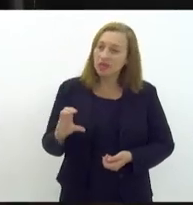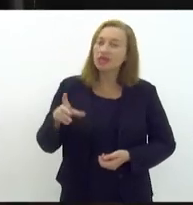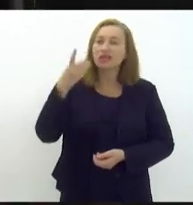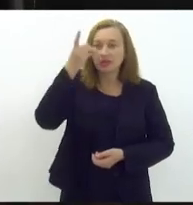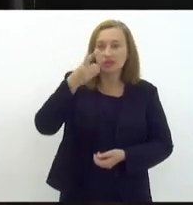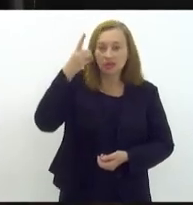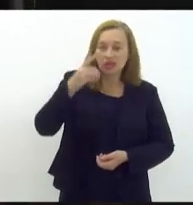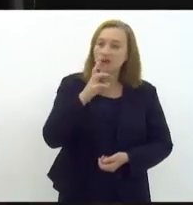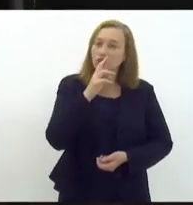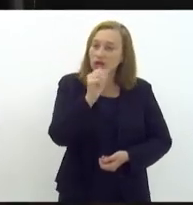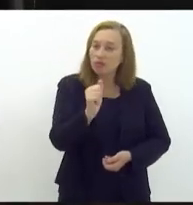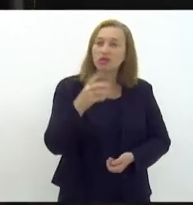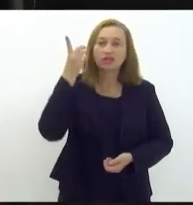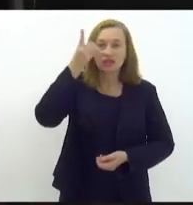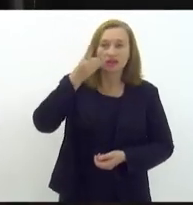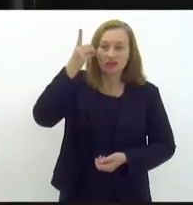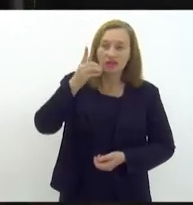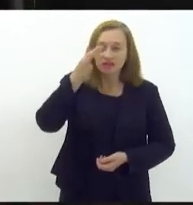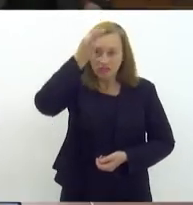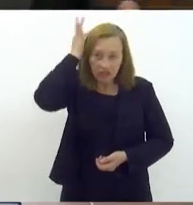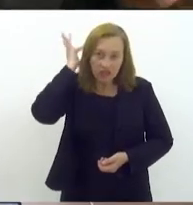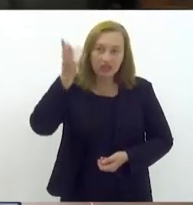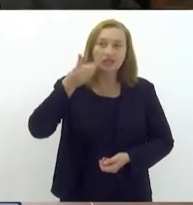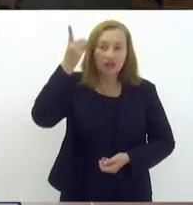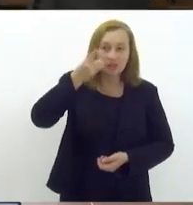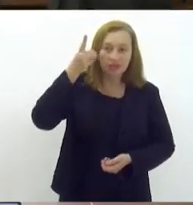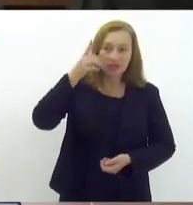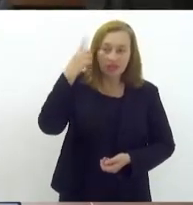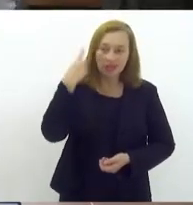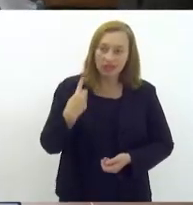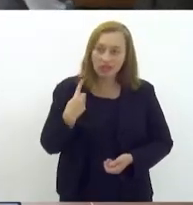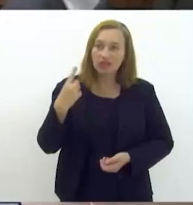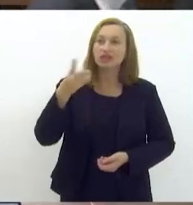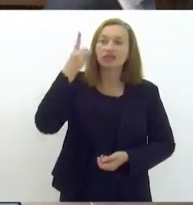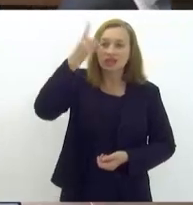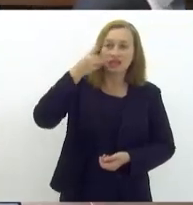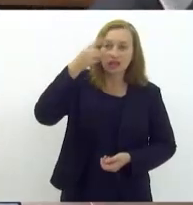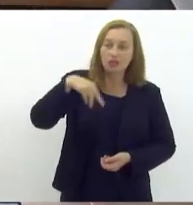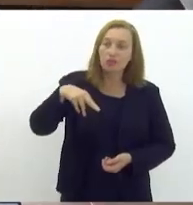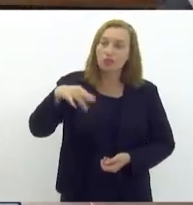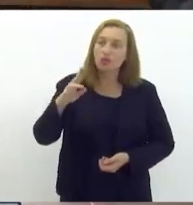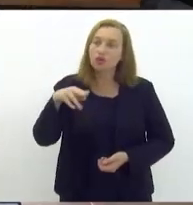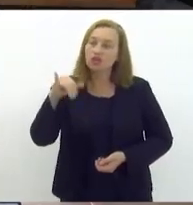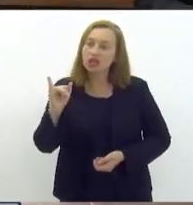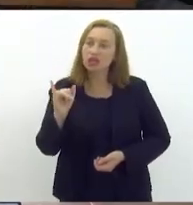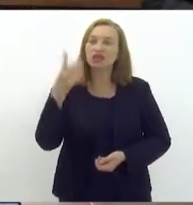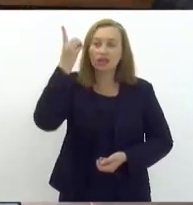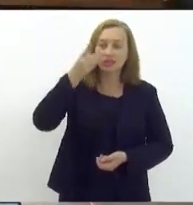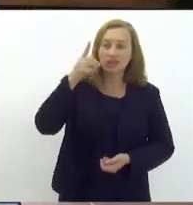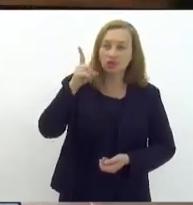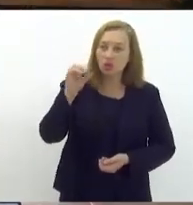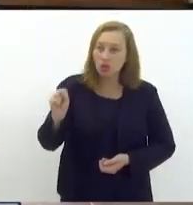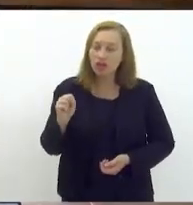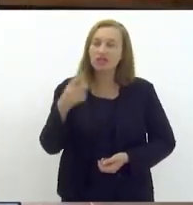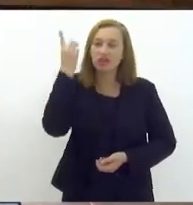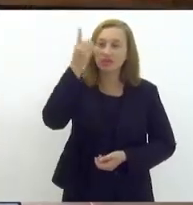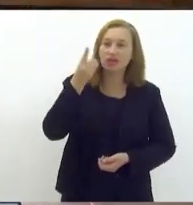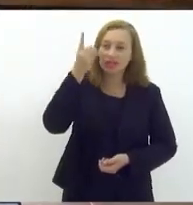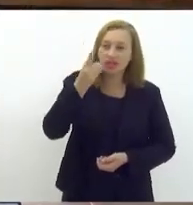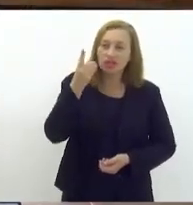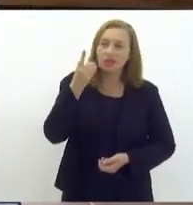deputado Rodrigo Amorim, deputado Fred Pacheco, deputada Dani Monteiro, deputado Munir, deputado Douglas Rua, deputada